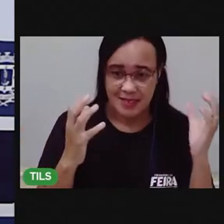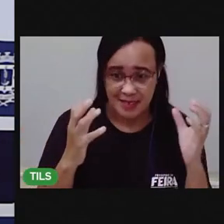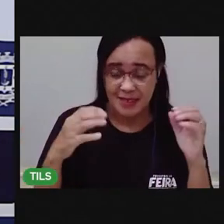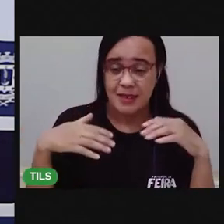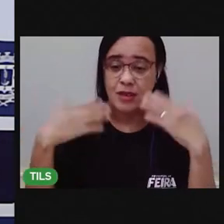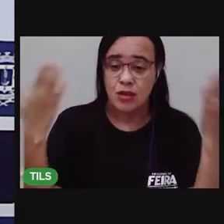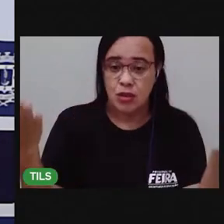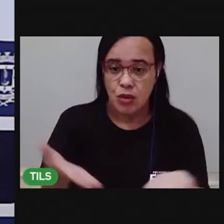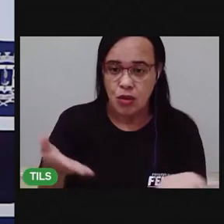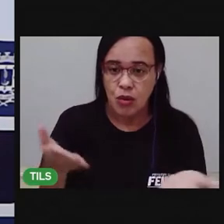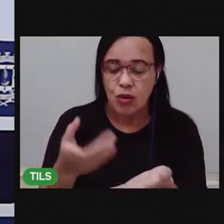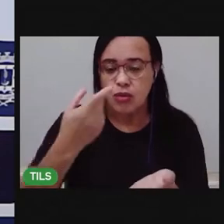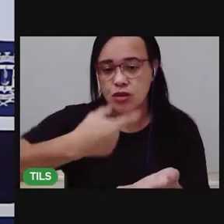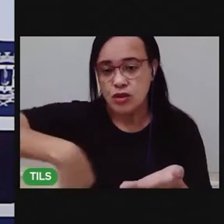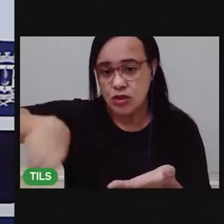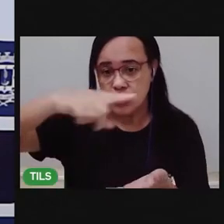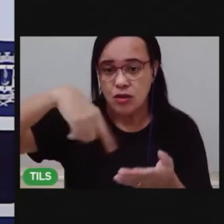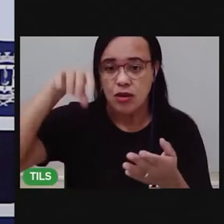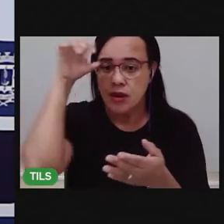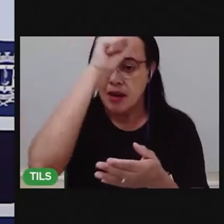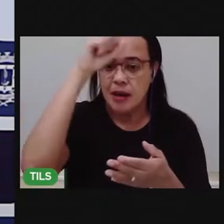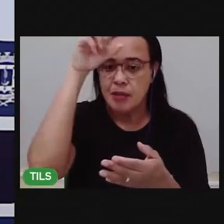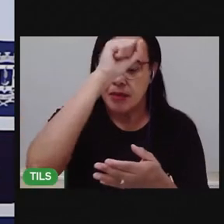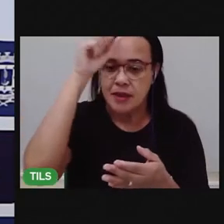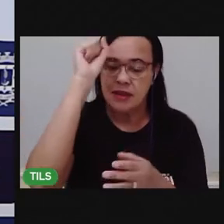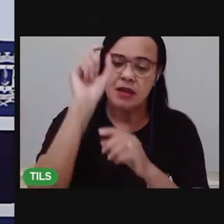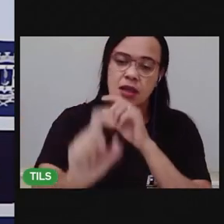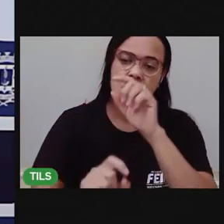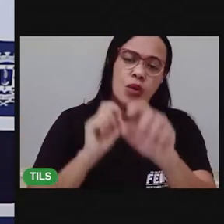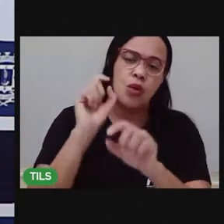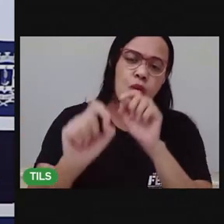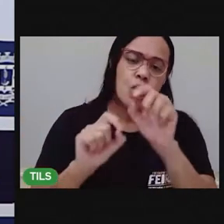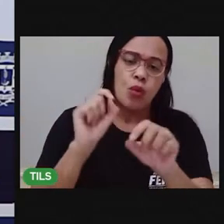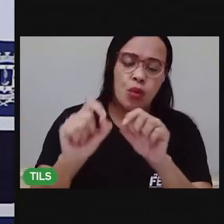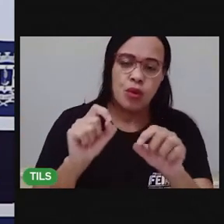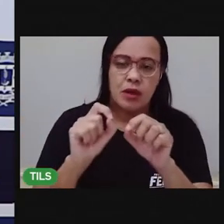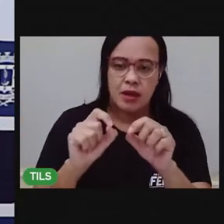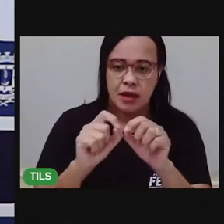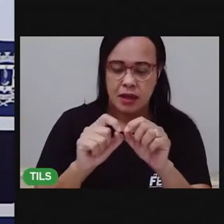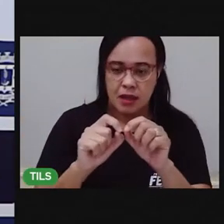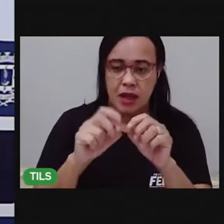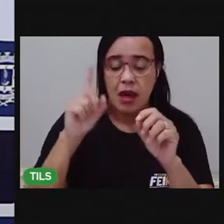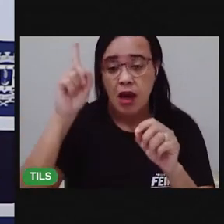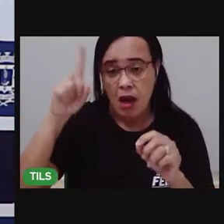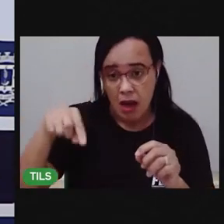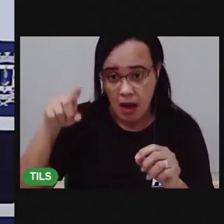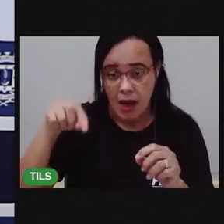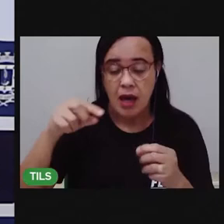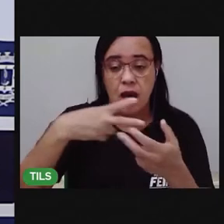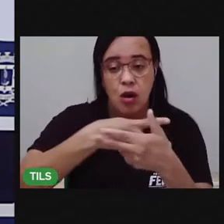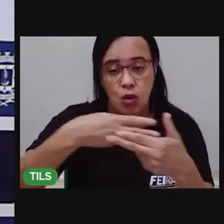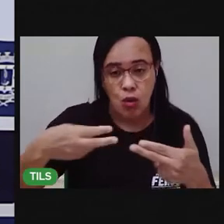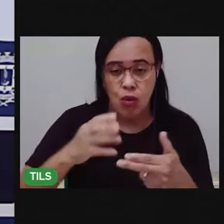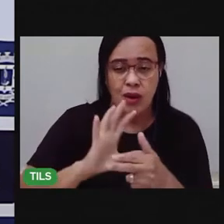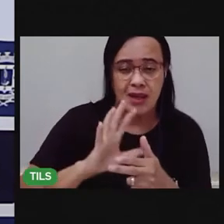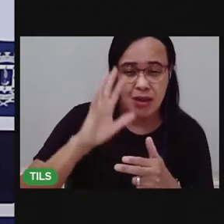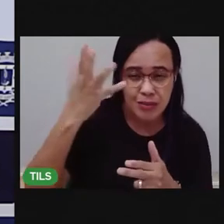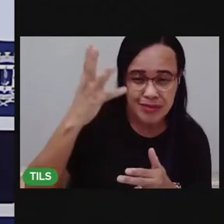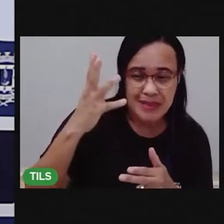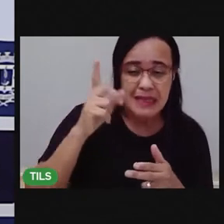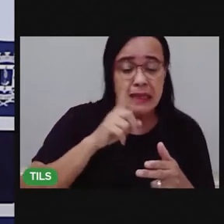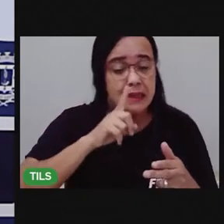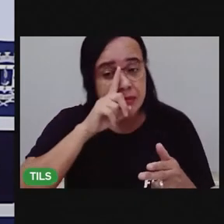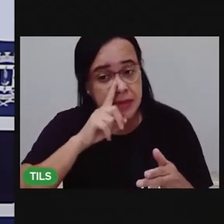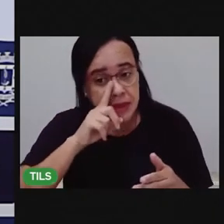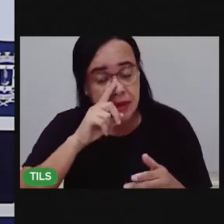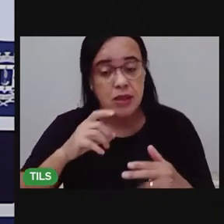a gente vai aprender um pouco sobre os acidentes domésticos, né? Como a gente pode fazer para